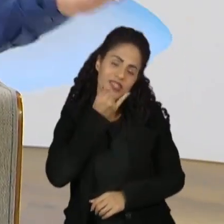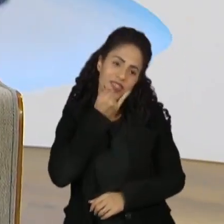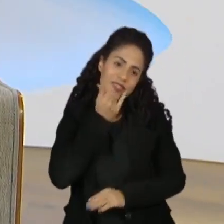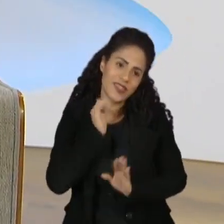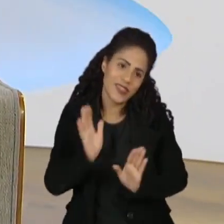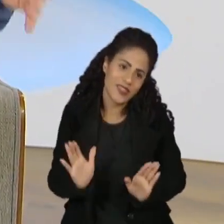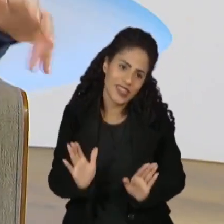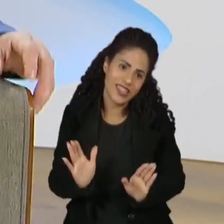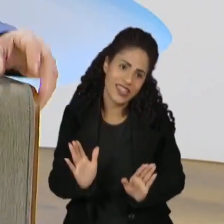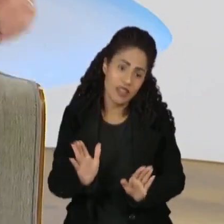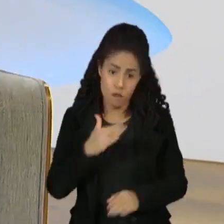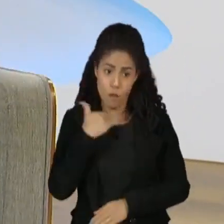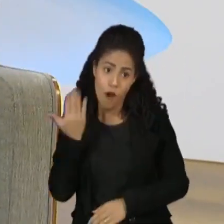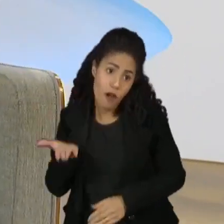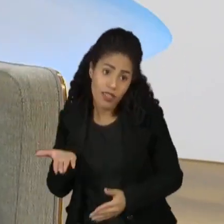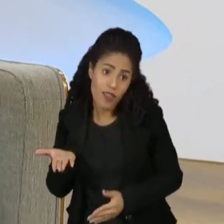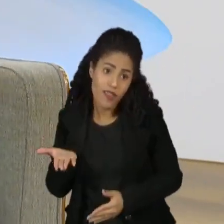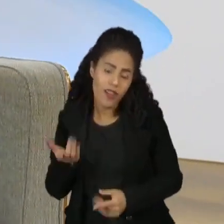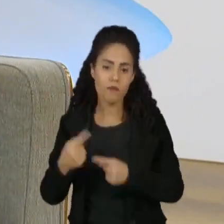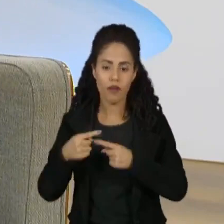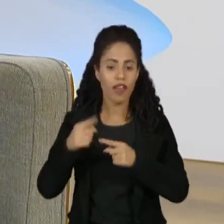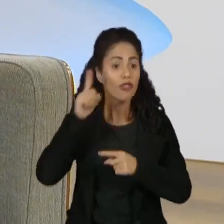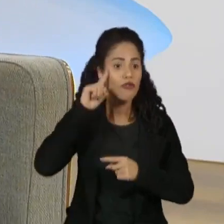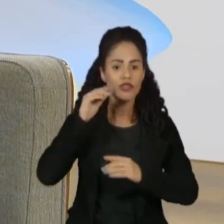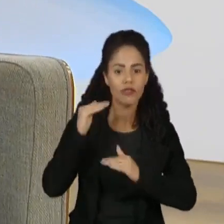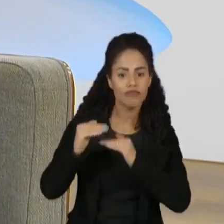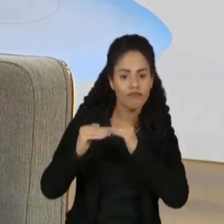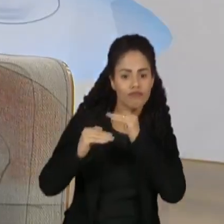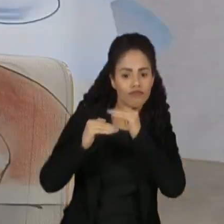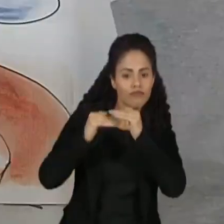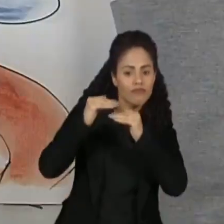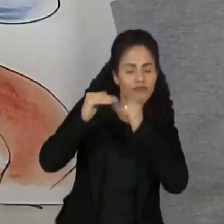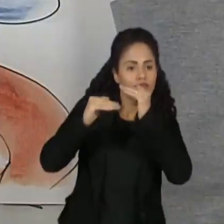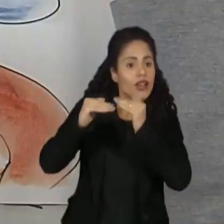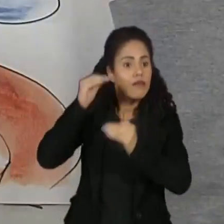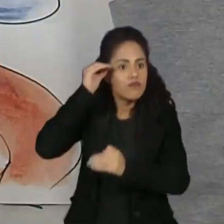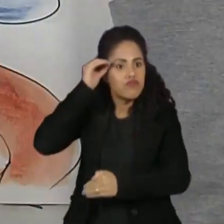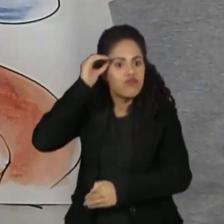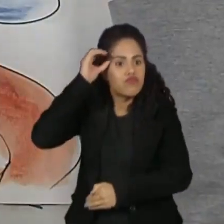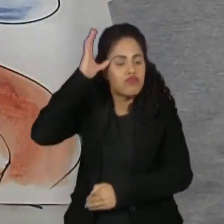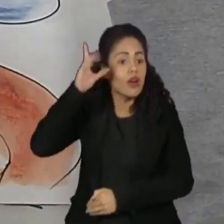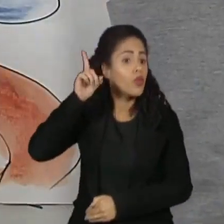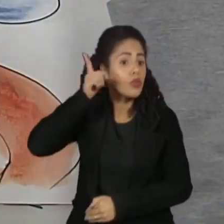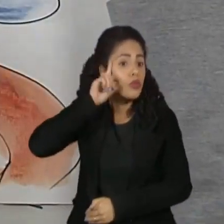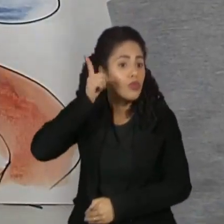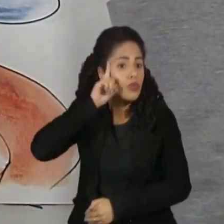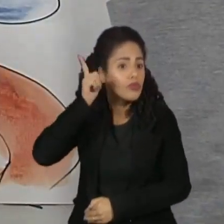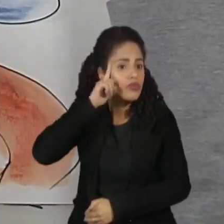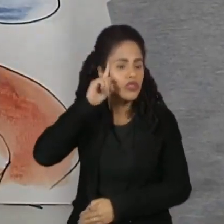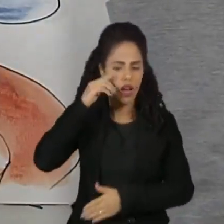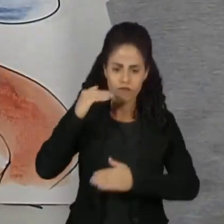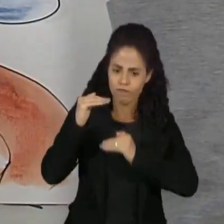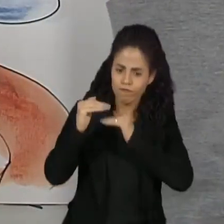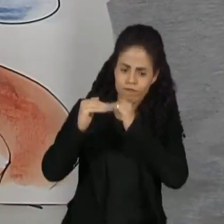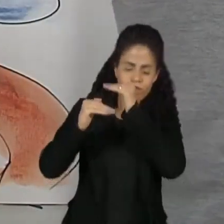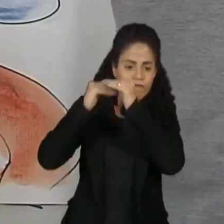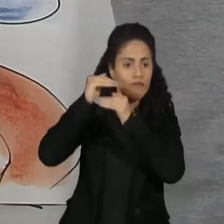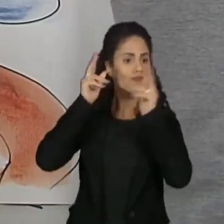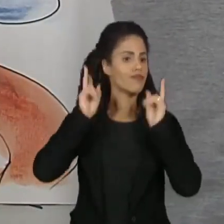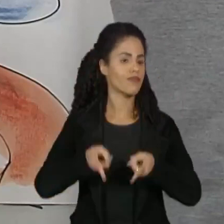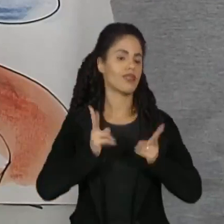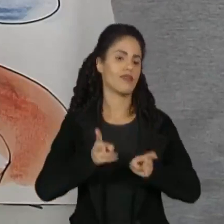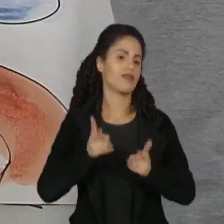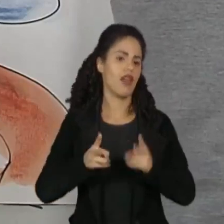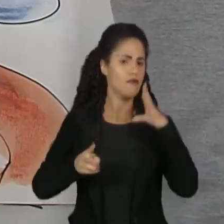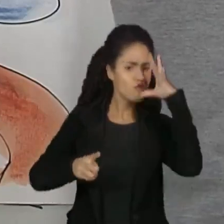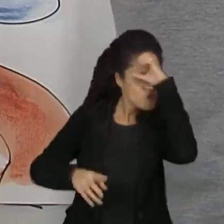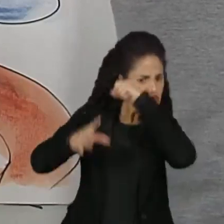apto a evoluir, a aprender, a estar sensível, estar presente, estar capturando as coisas, estar aprendendo